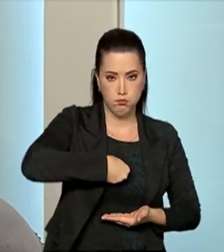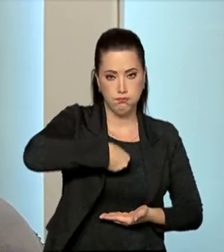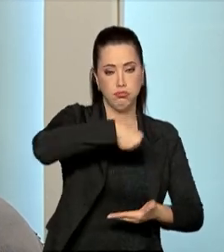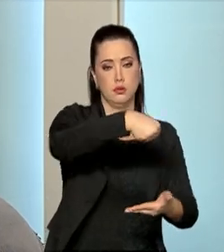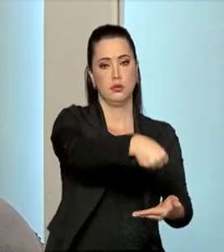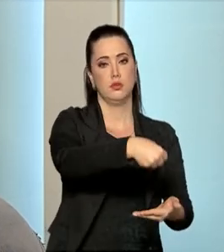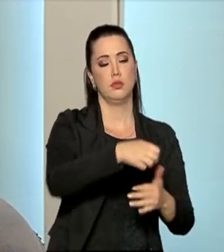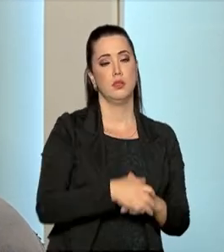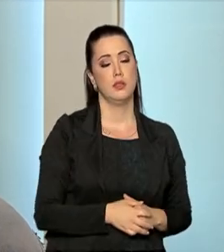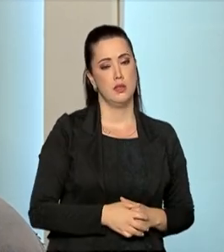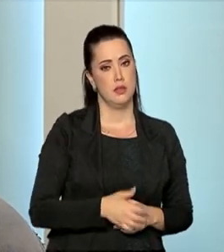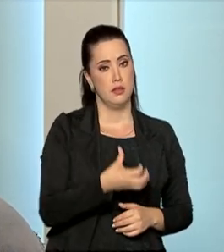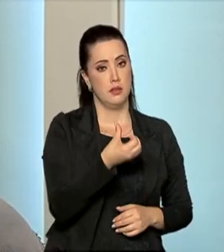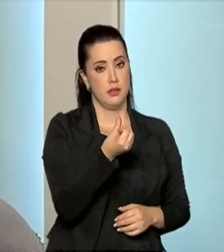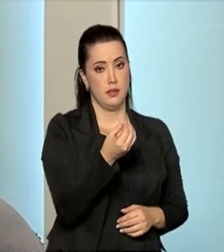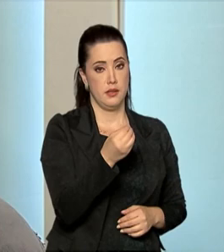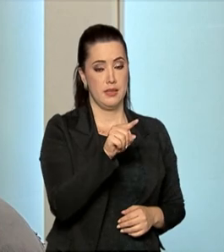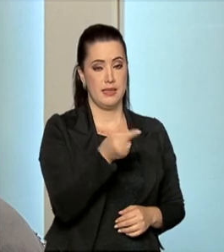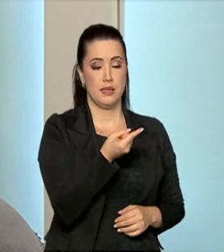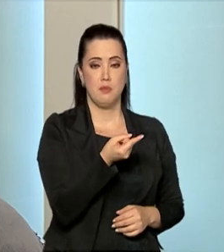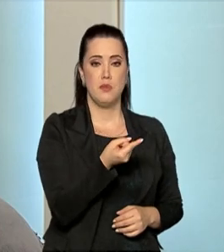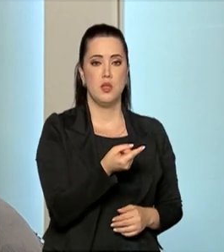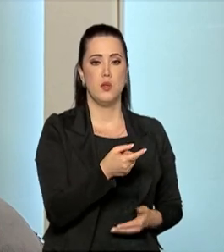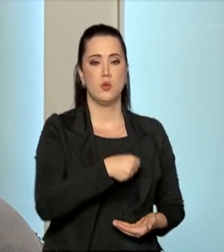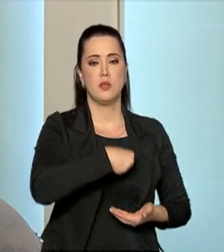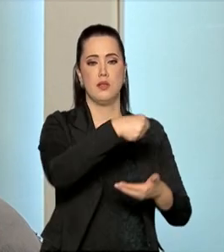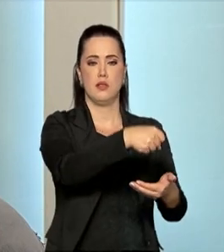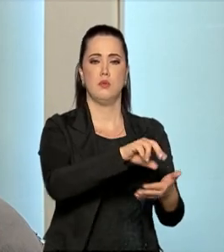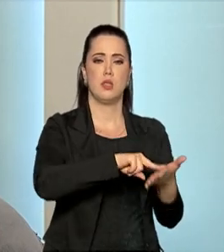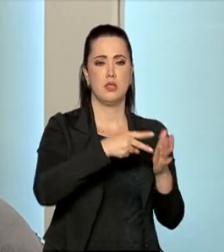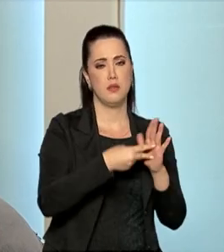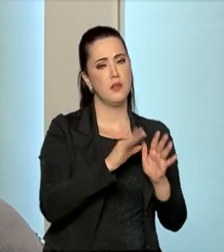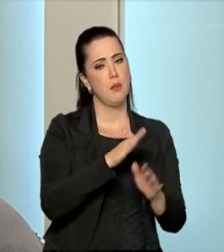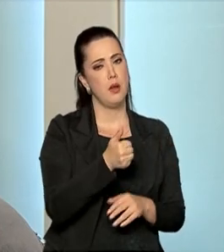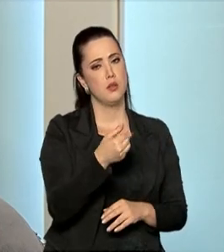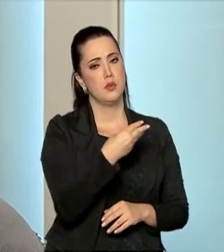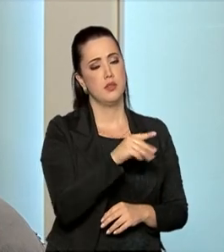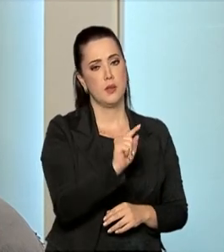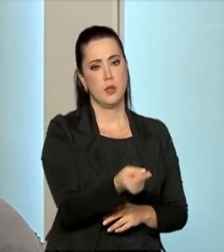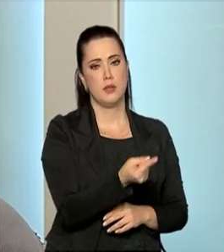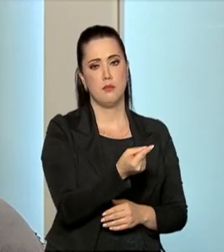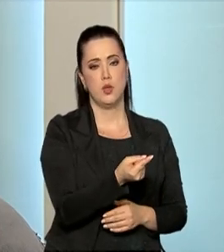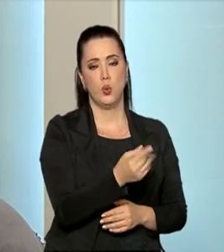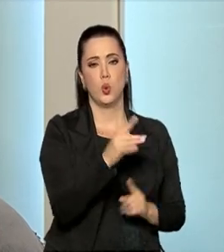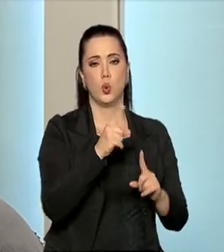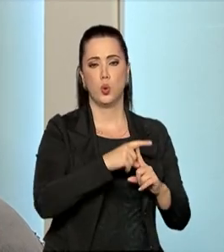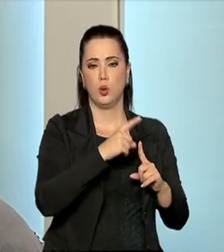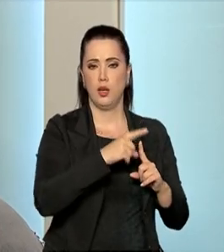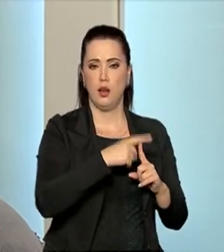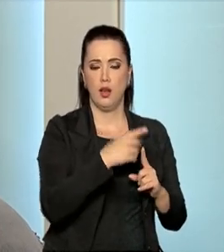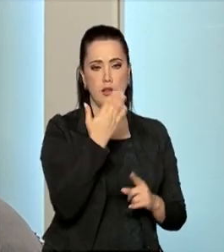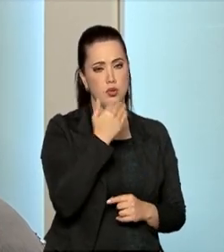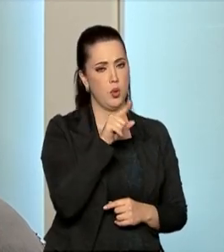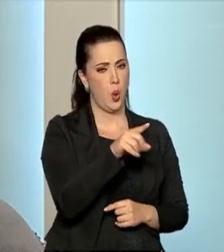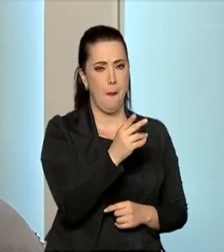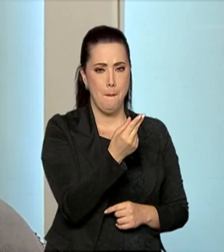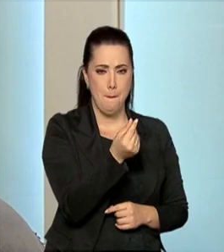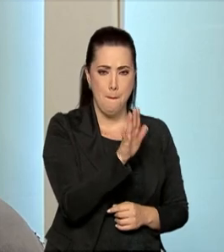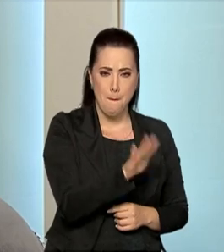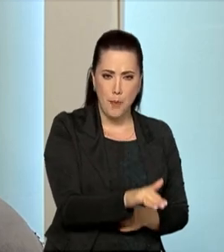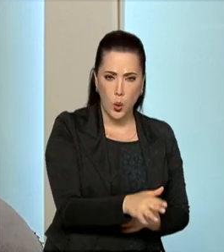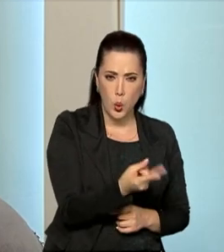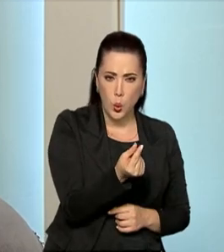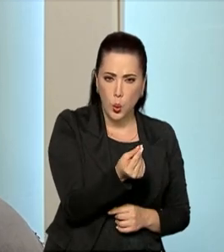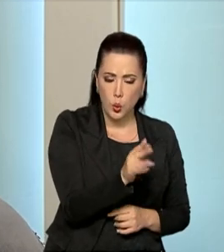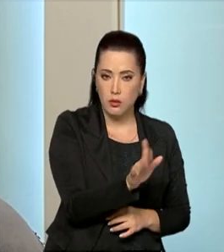600 mil cestas básicas equivale a aproximadamente 13 mil toneladas de alimento. Isso não é pouca coisa, são várias